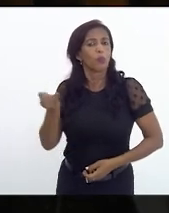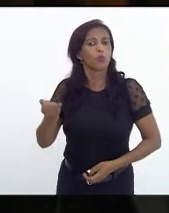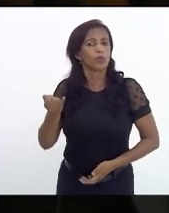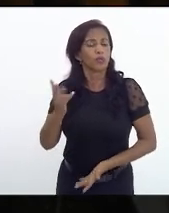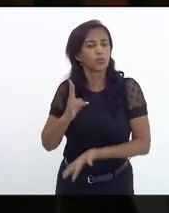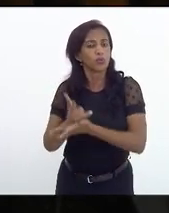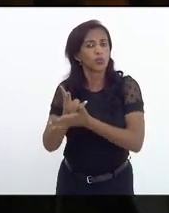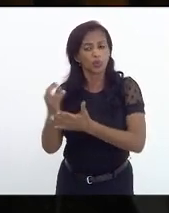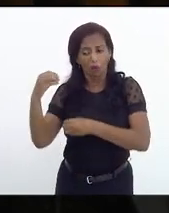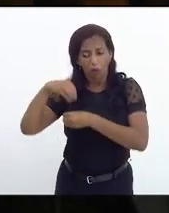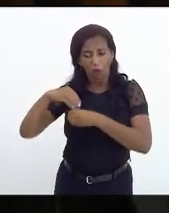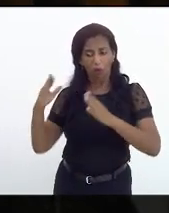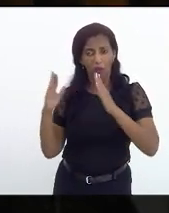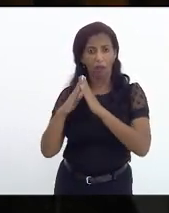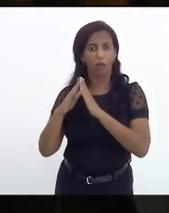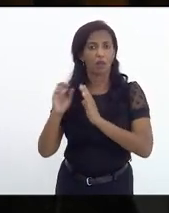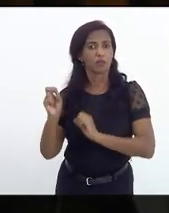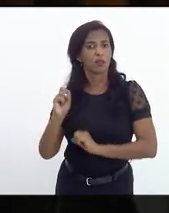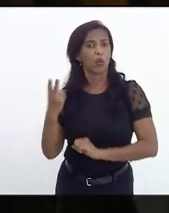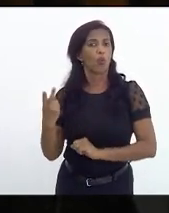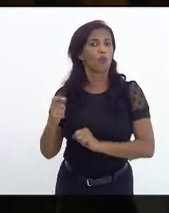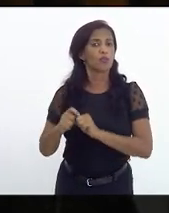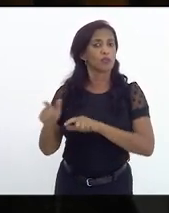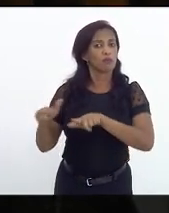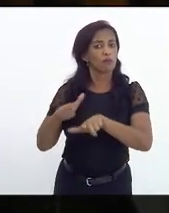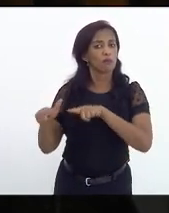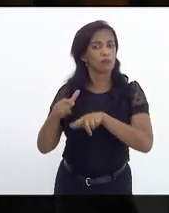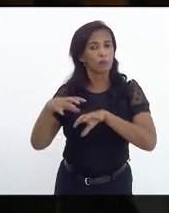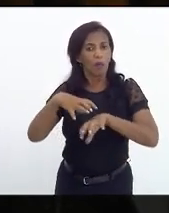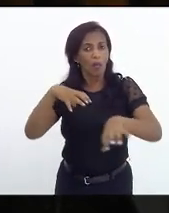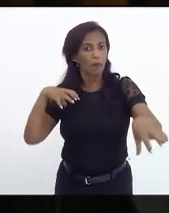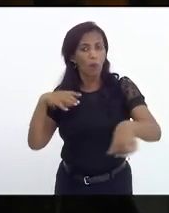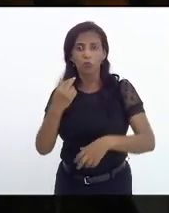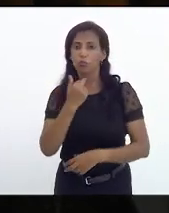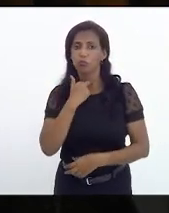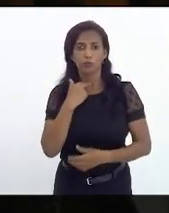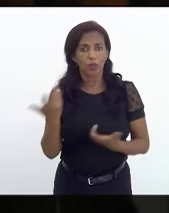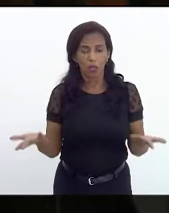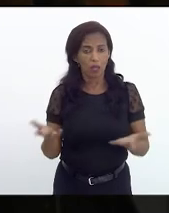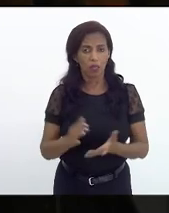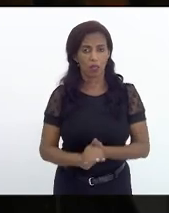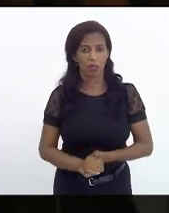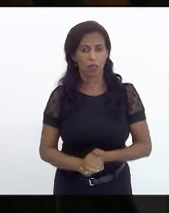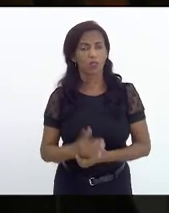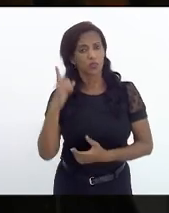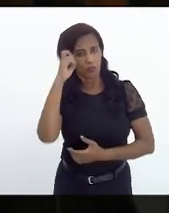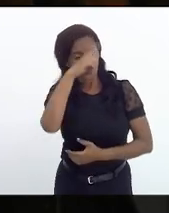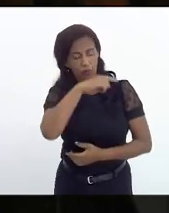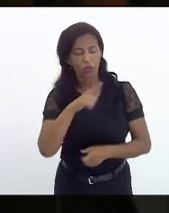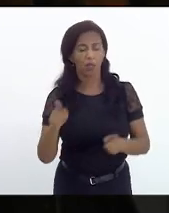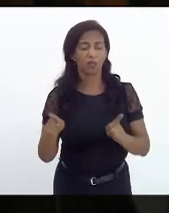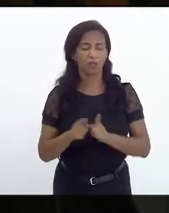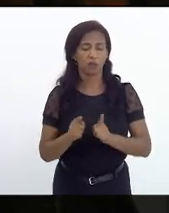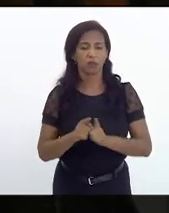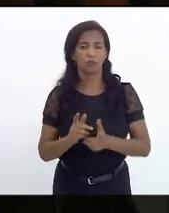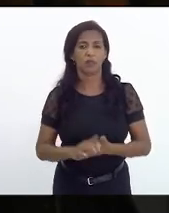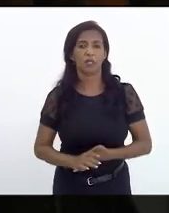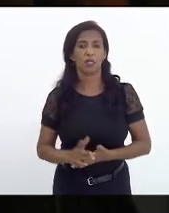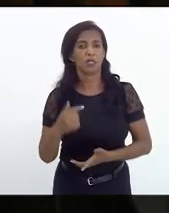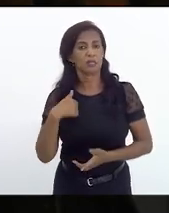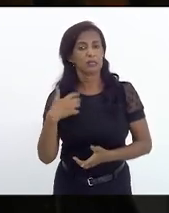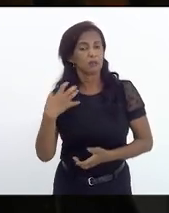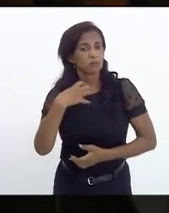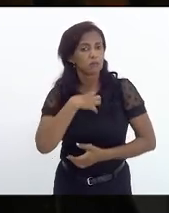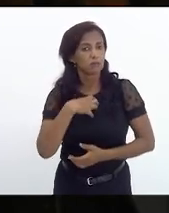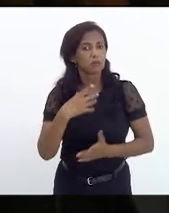permanecer em casa ou de fazer o trabalho que fazia remotamente então a dificuldade também da quarentena e nesse sentido